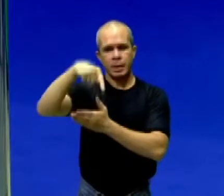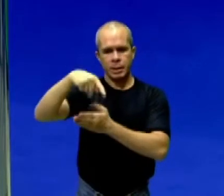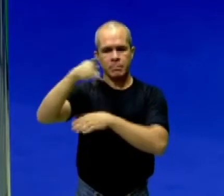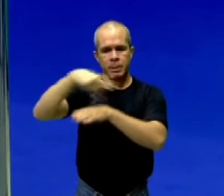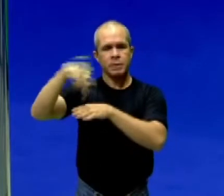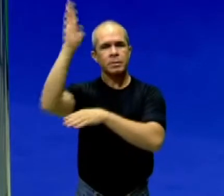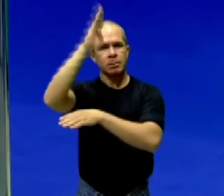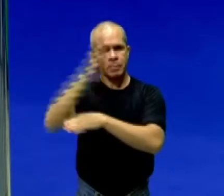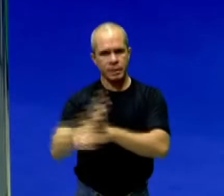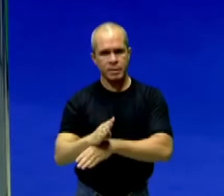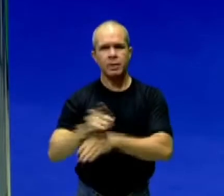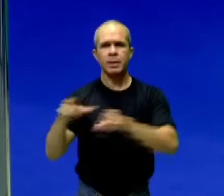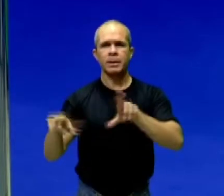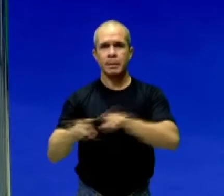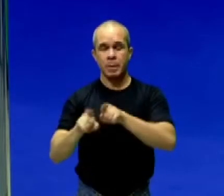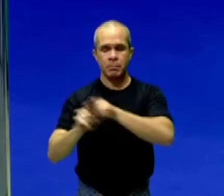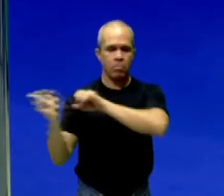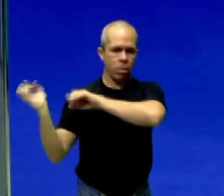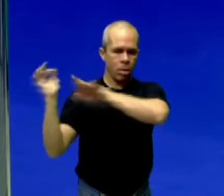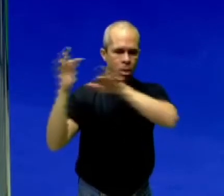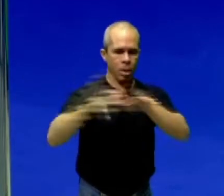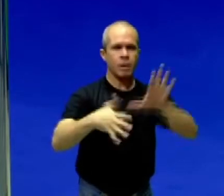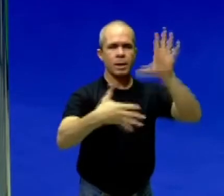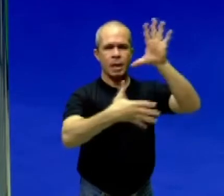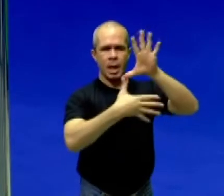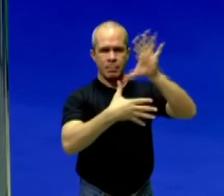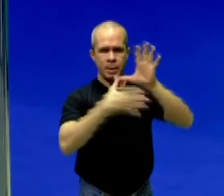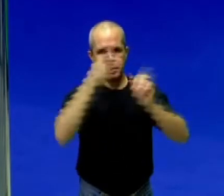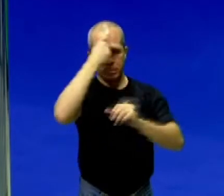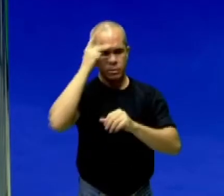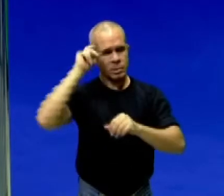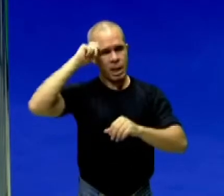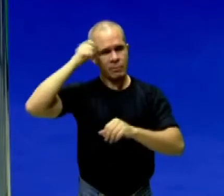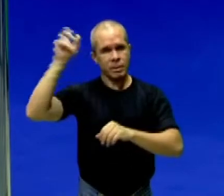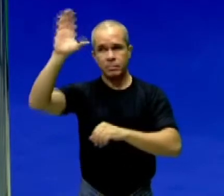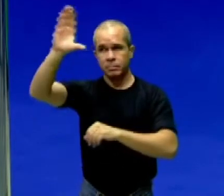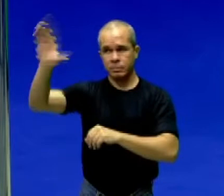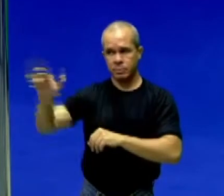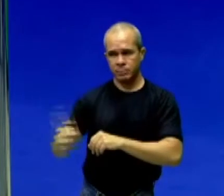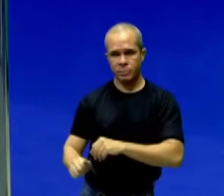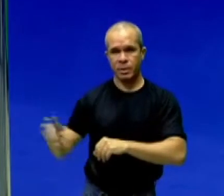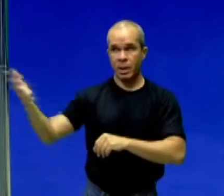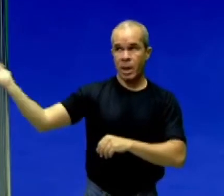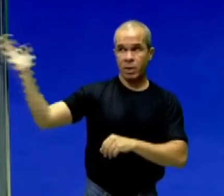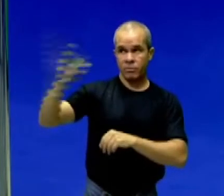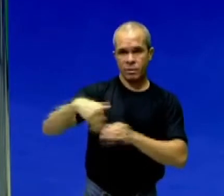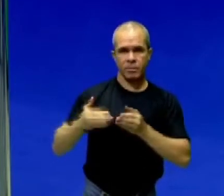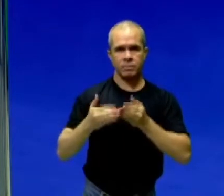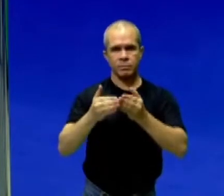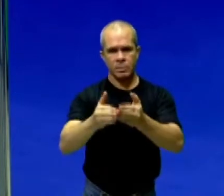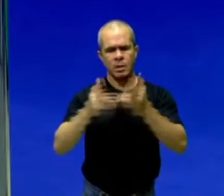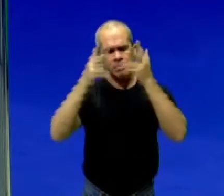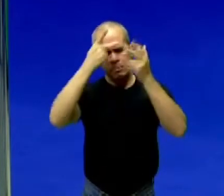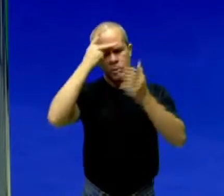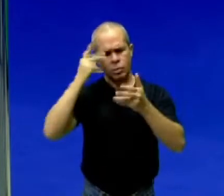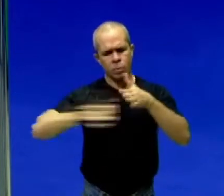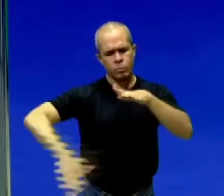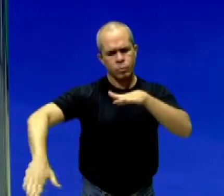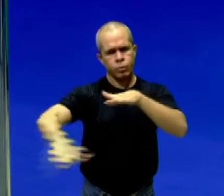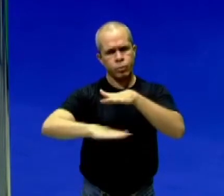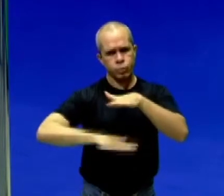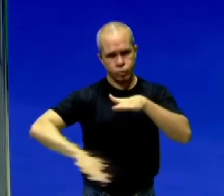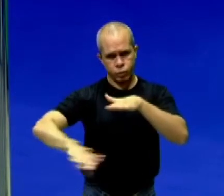e da América em si, os negros, africanos, foram trazidos como alguém inferior. E nós